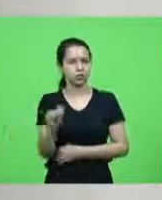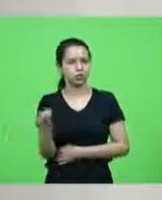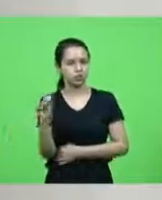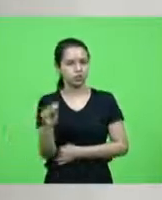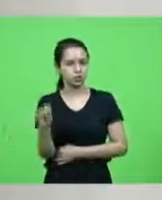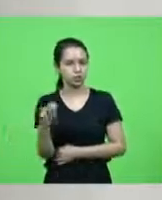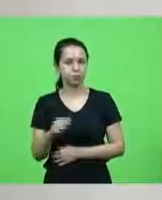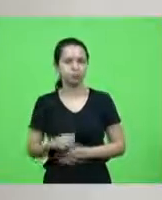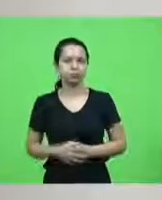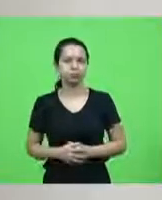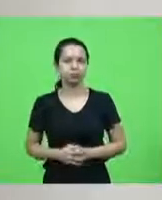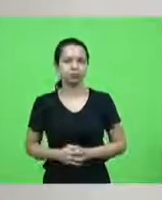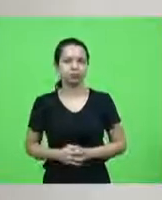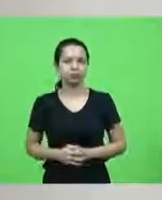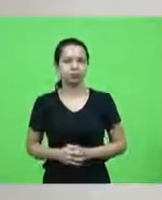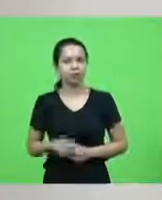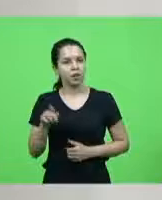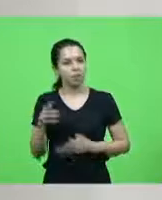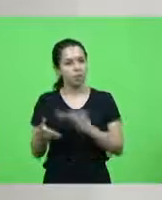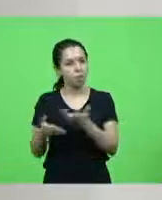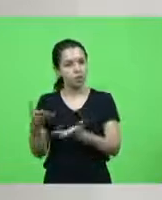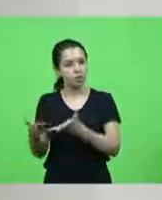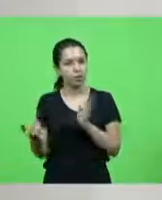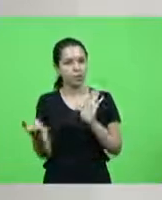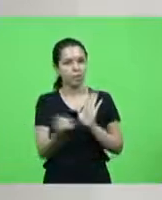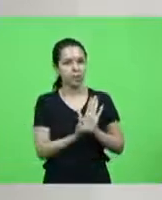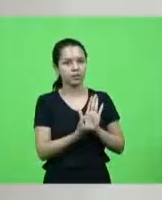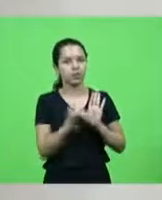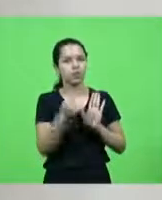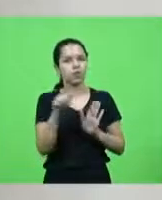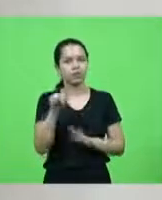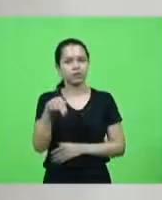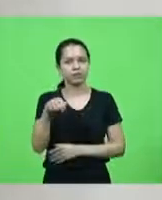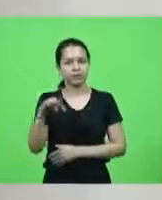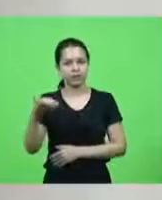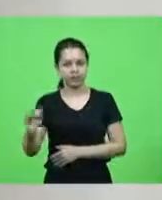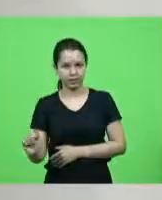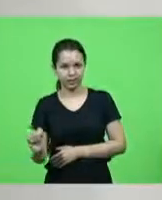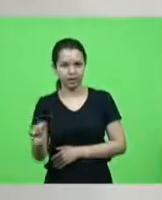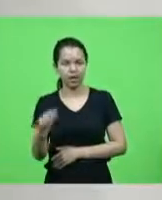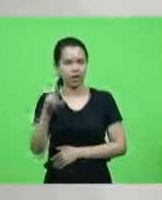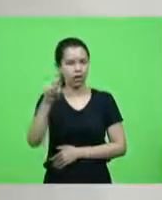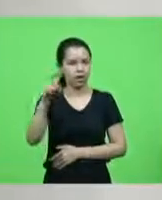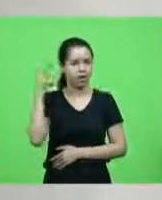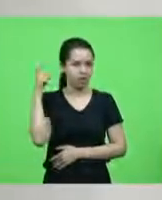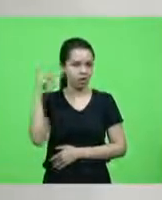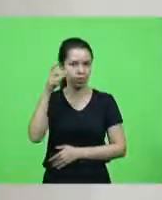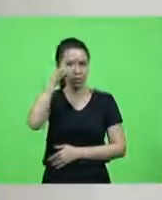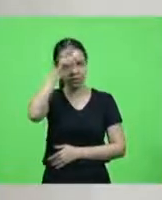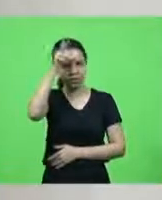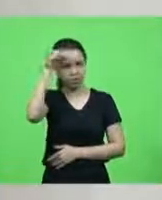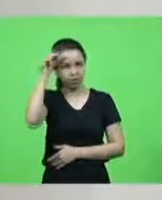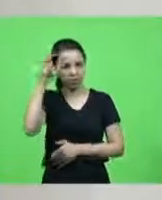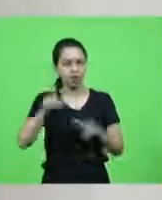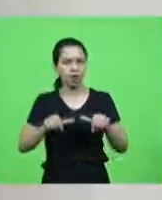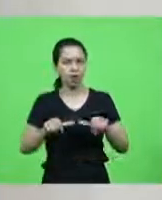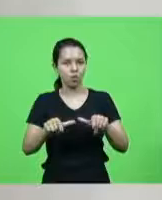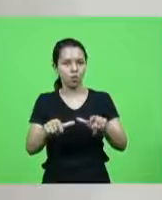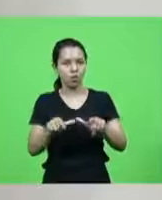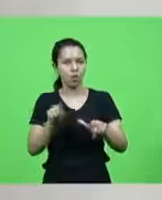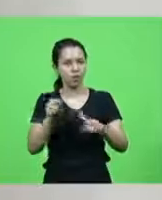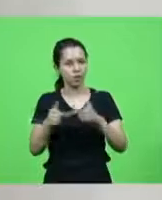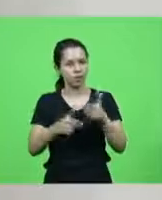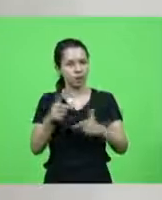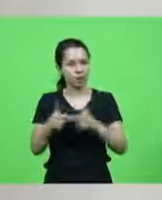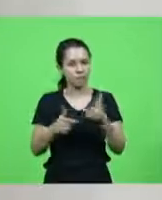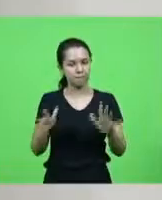cuida do patrimônio da Anitta ex-prefeito de Laguna e tem feito um trabalho de promoção